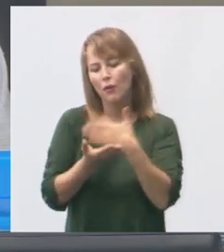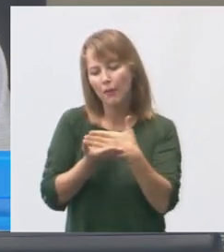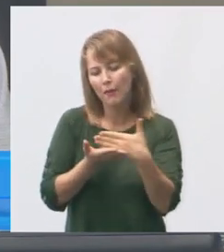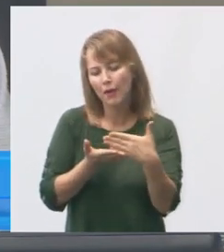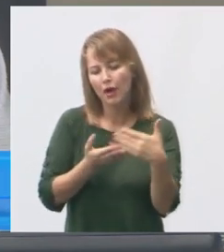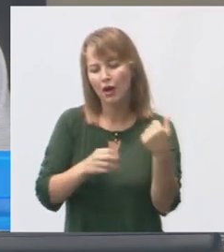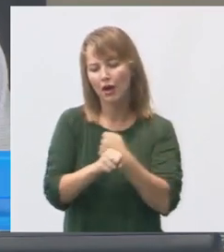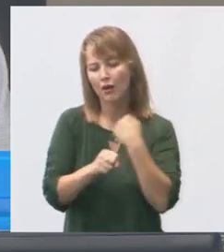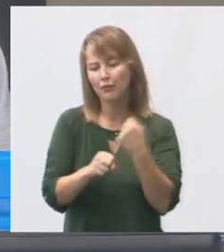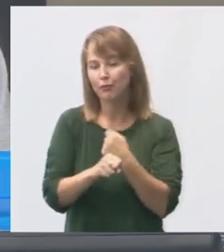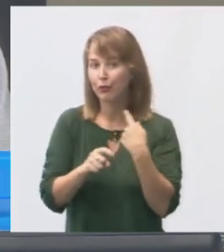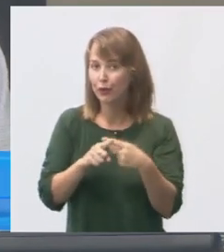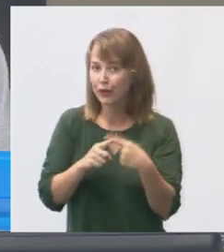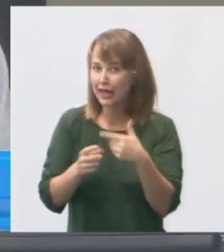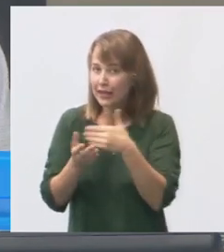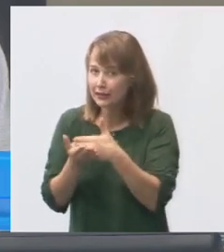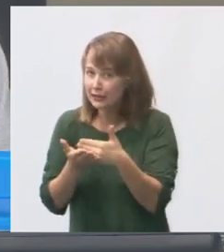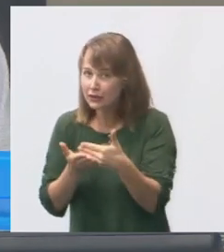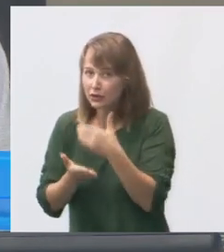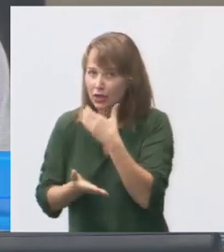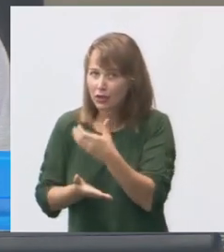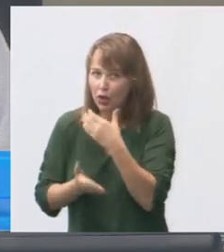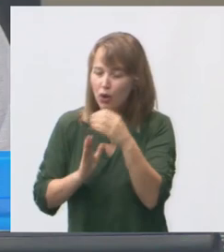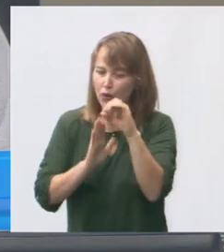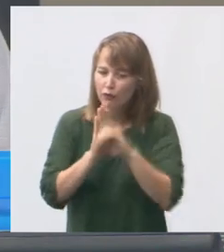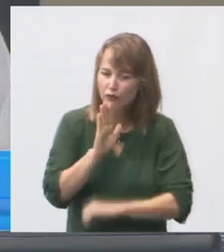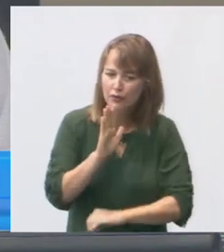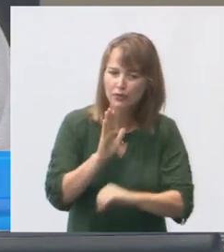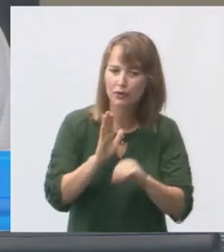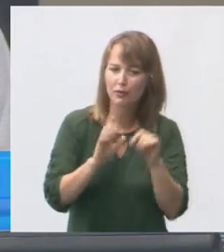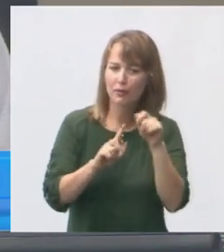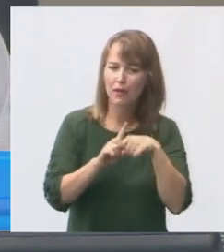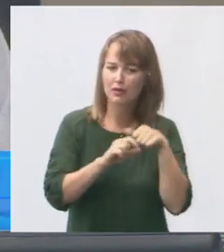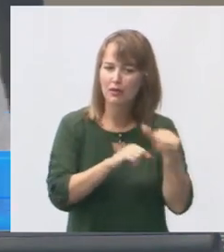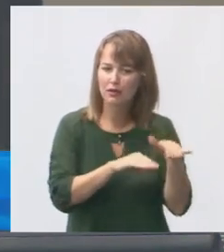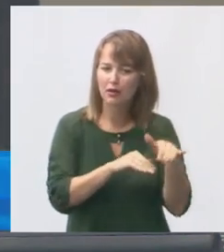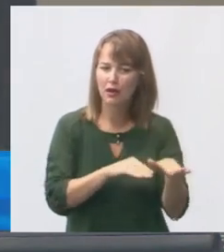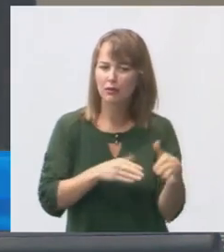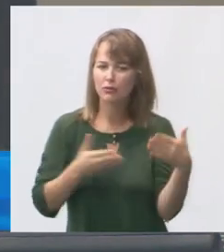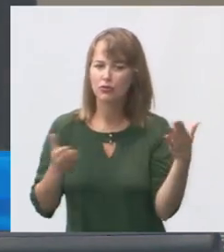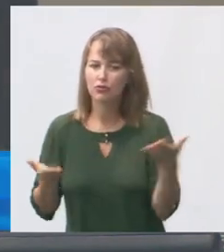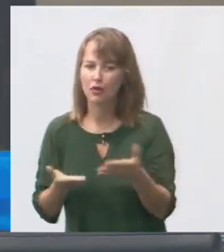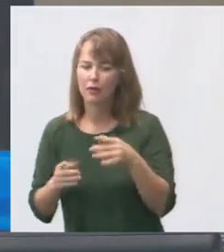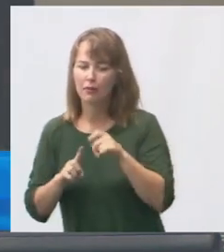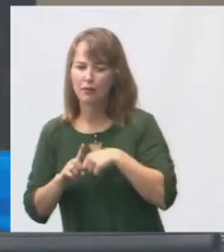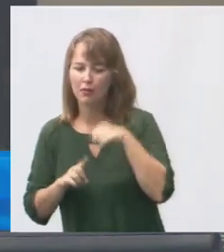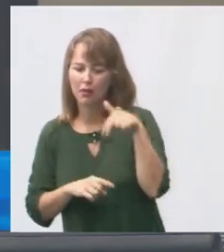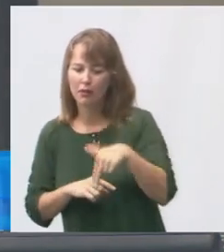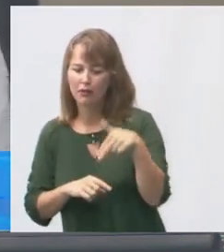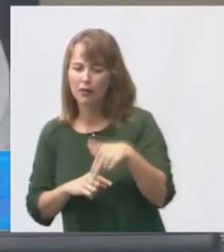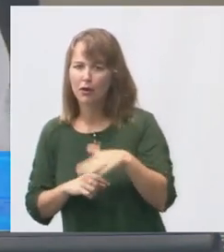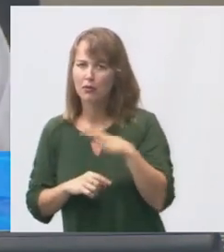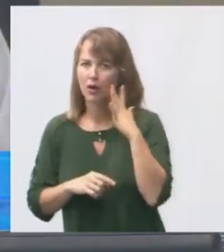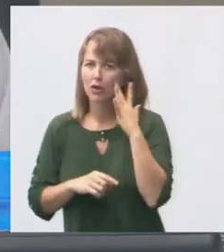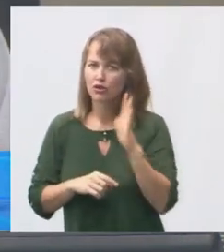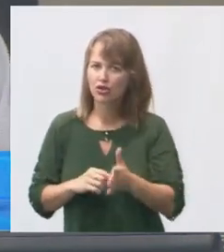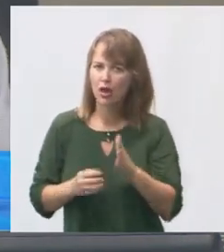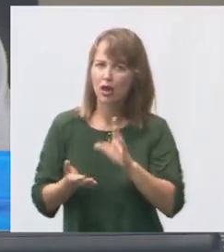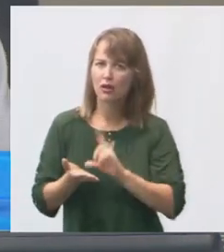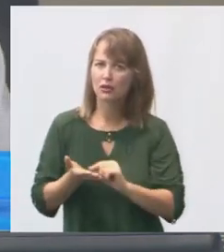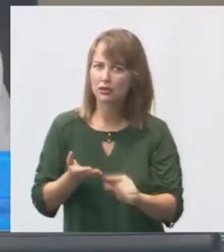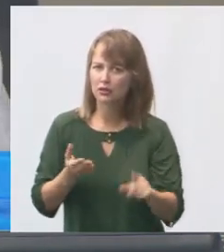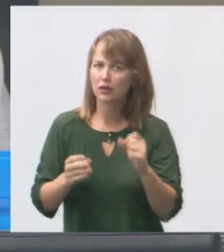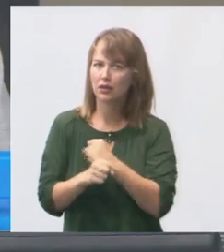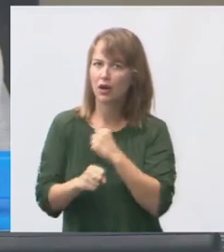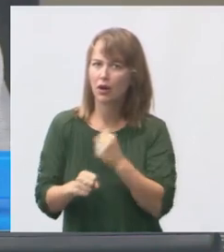obras, porque é início de dezembro, o ofício é de setembro, nós já estamos em novembro, provavelmente já deve estar licitando essa obra também